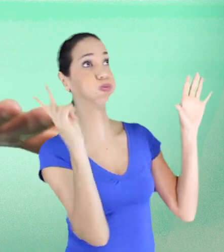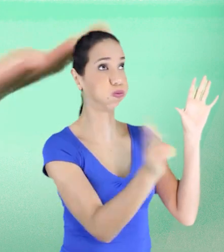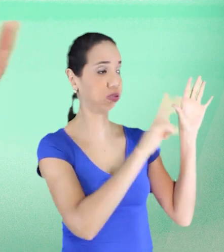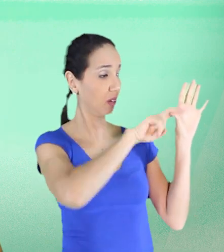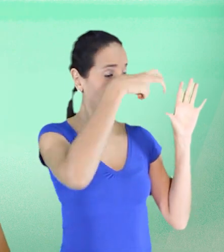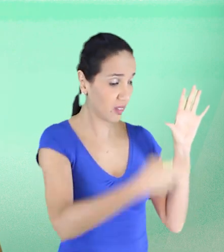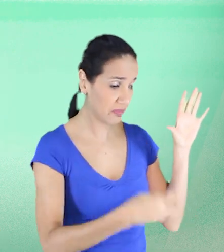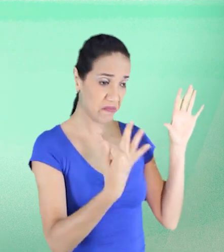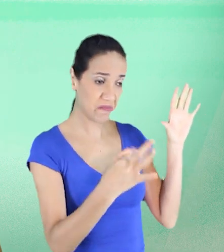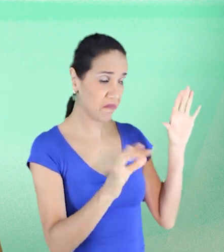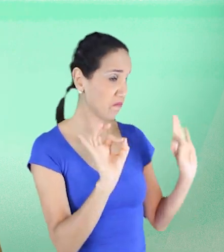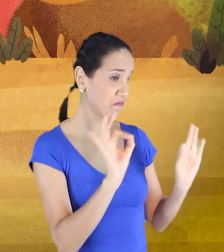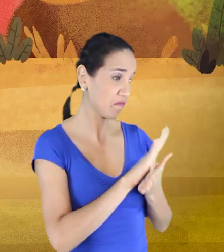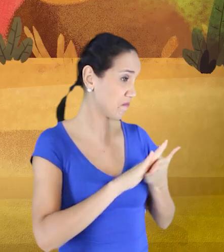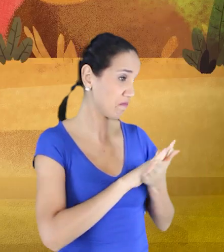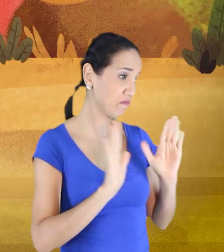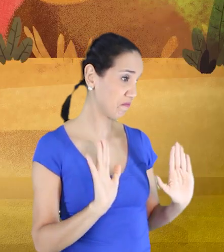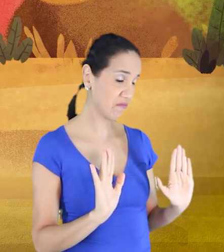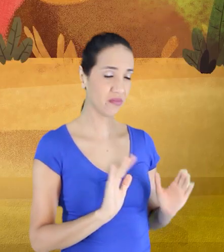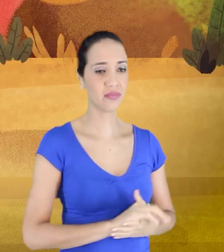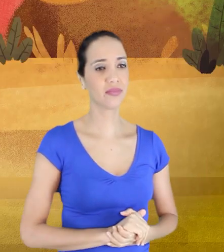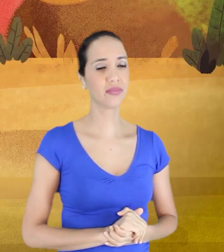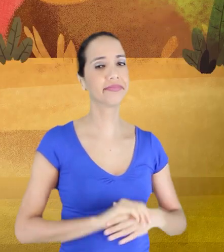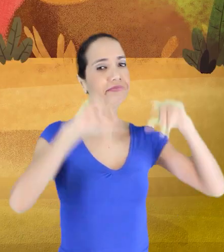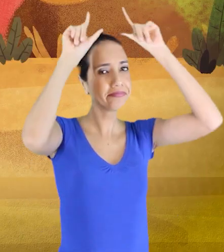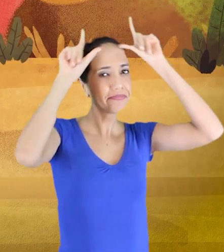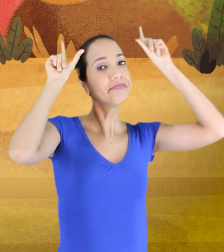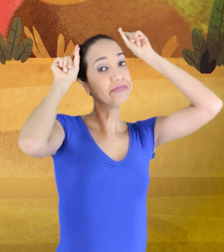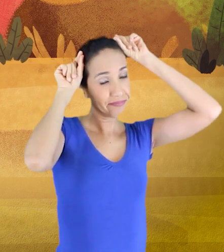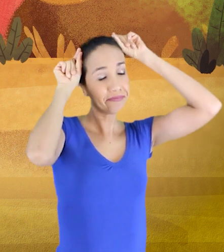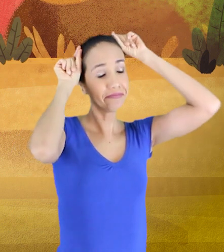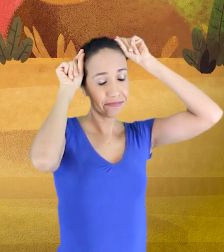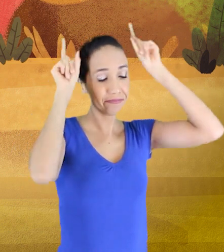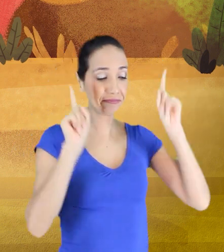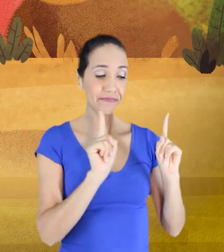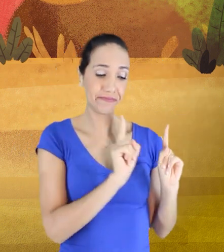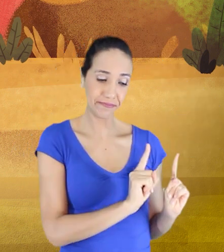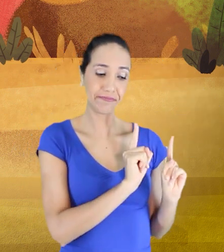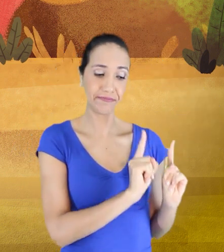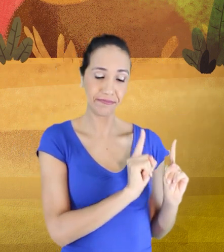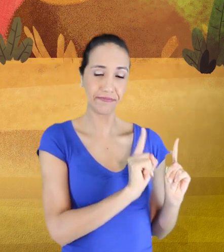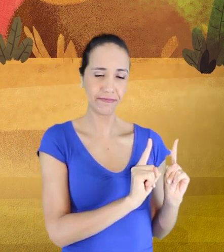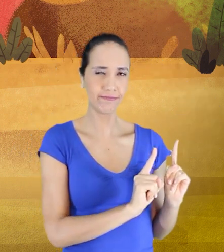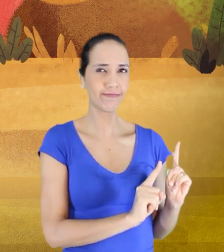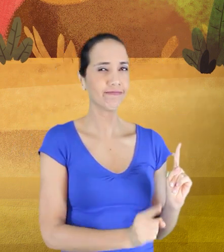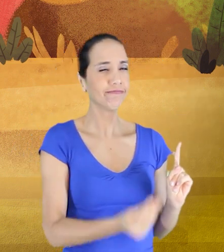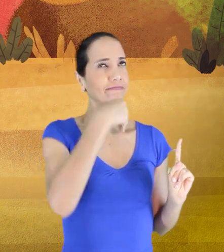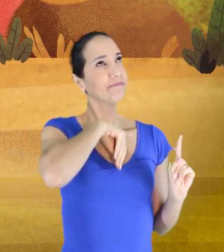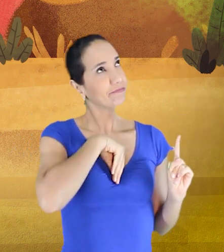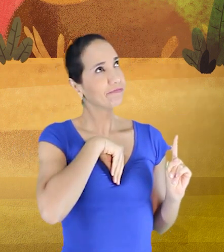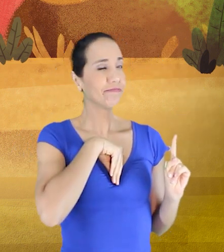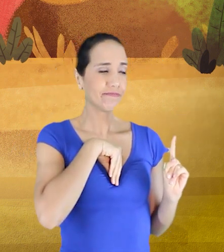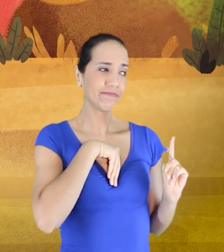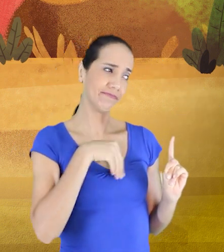pano quando cai não se machuca! Narizinho, porém, ficou ao lado da boneca, porque lá no seu íntimo estava